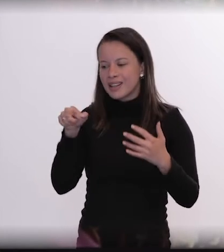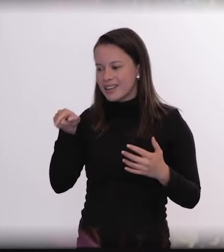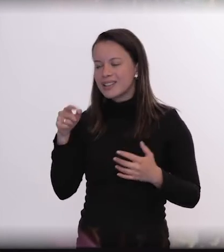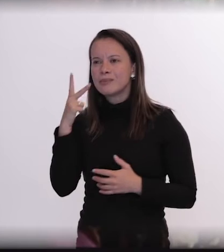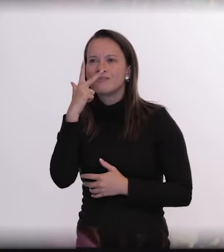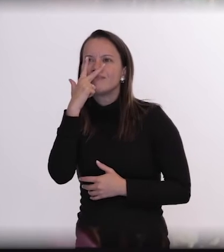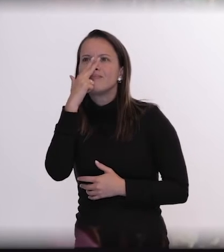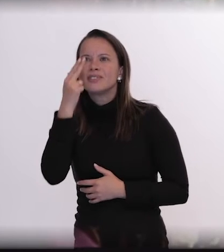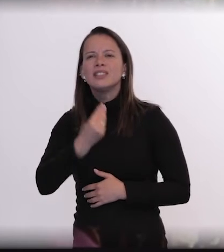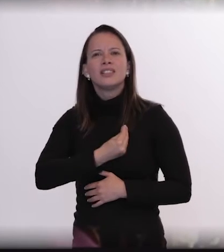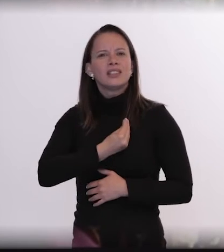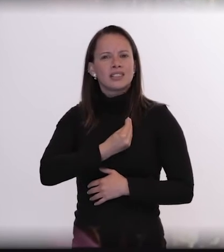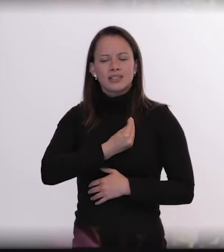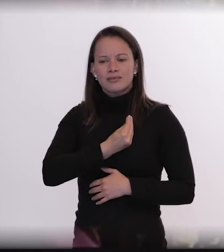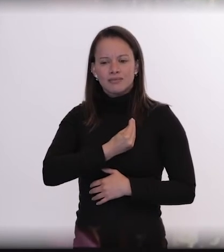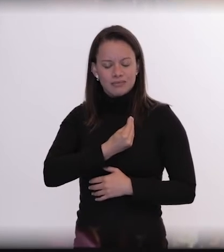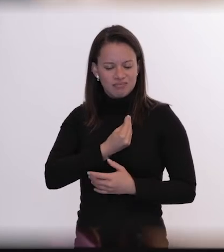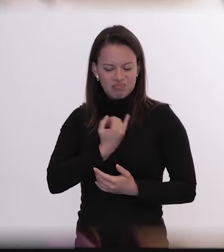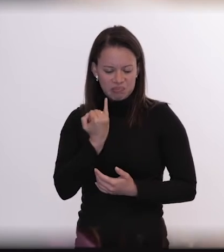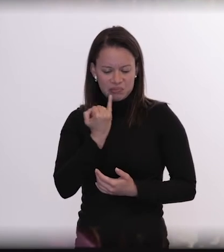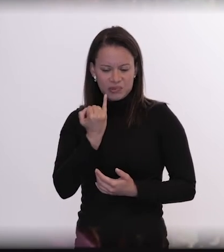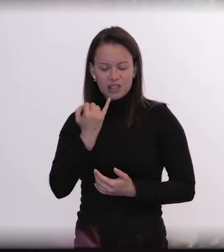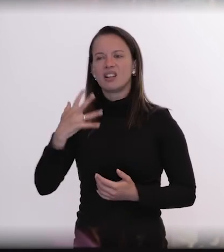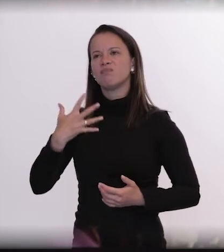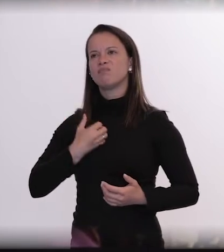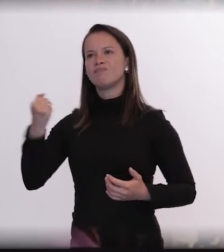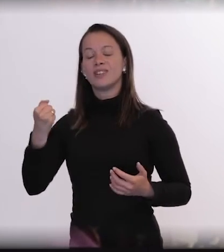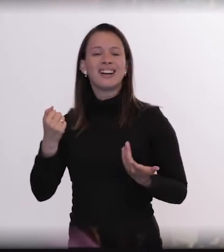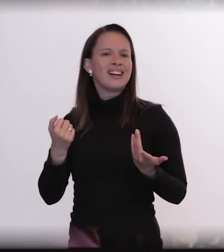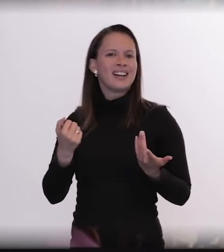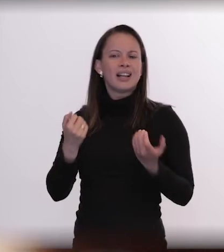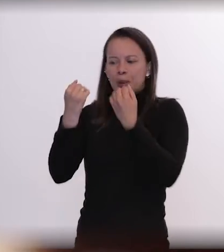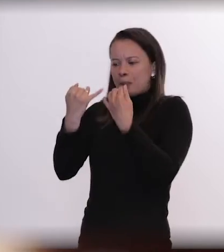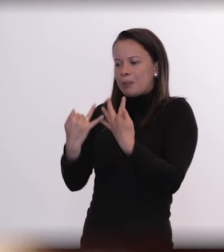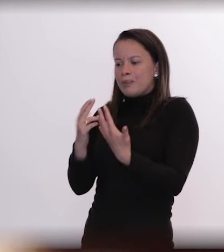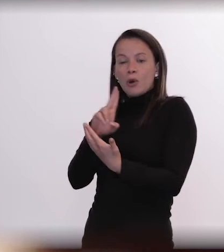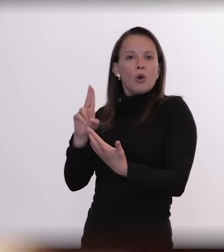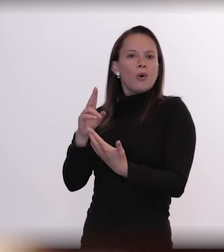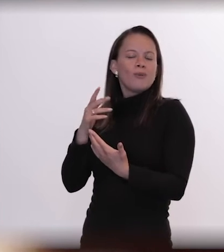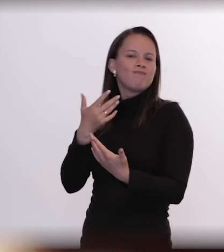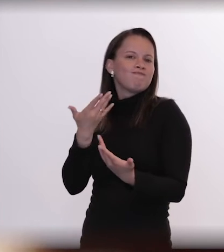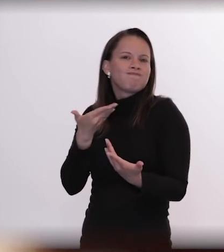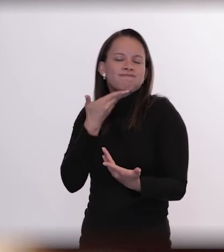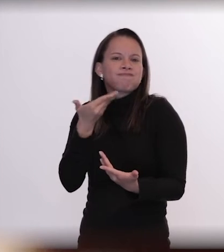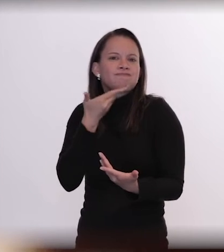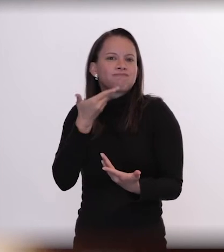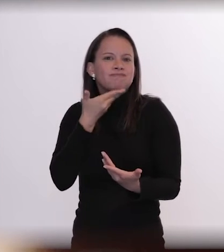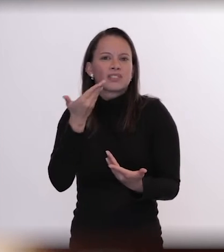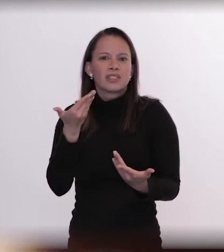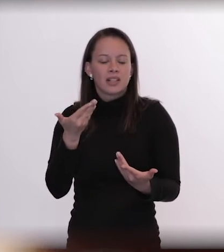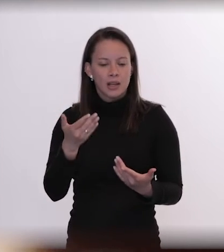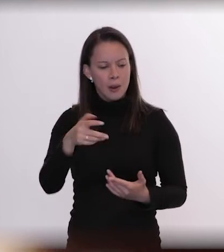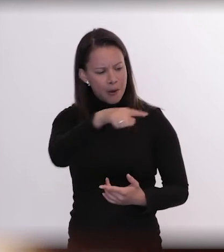mais viver que tira a própria vida essa dor ela não tem nome então as pessoas estão vivendo